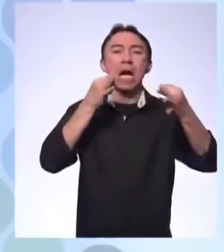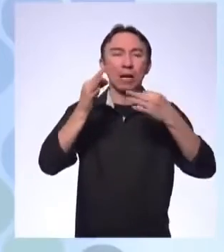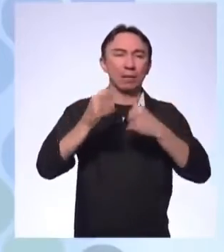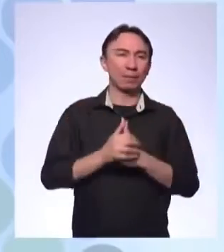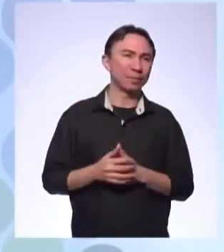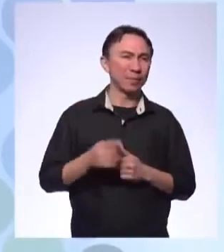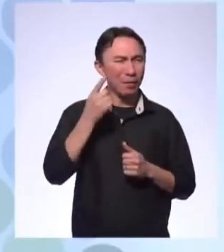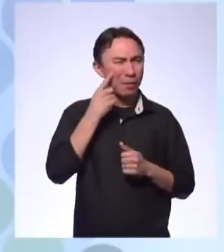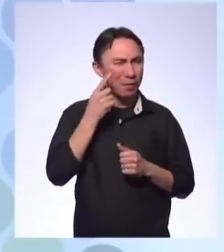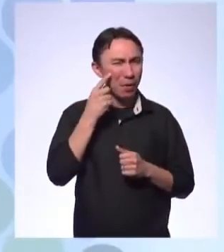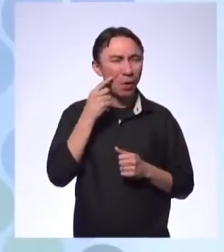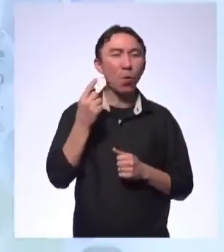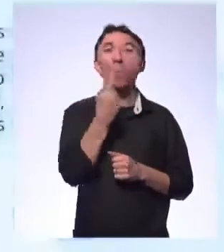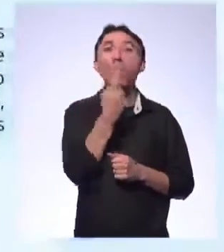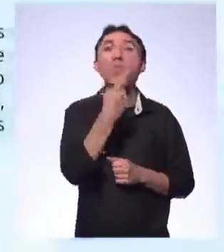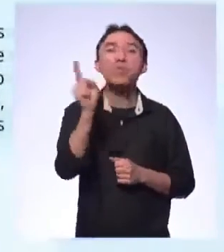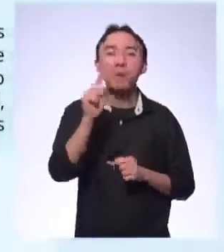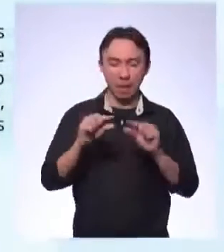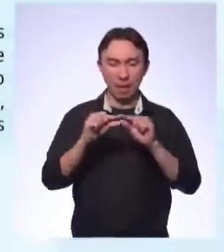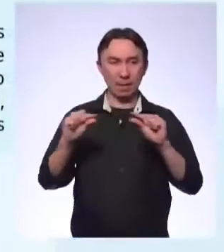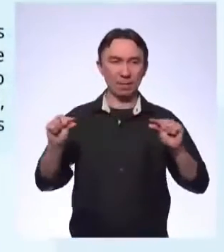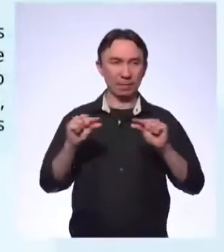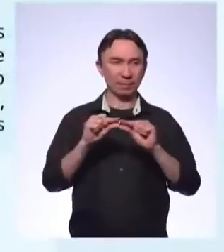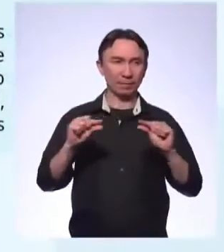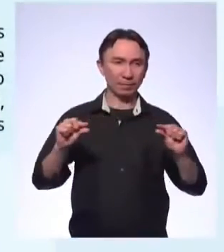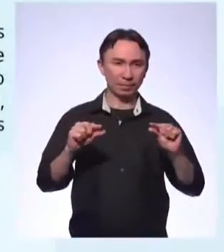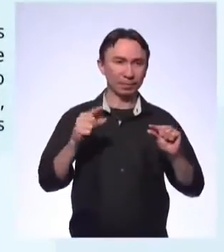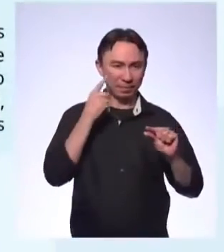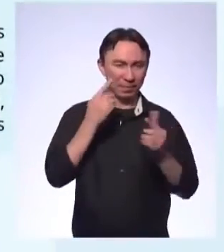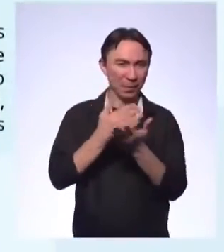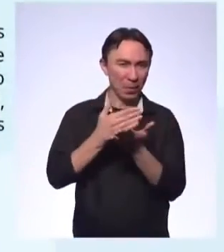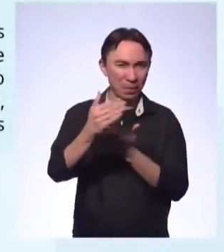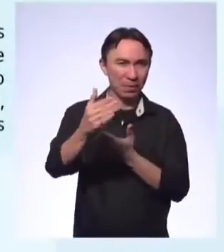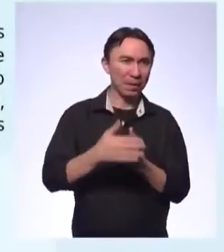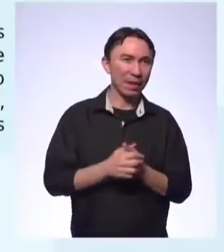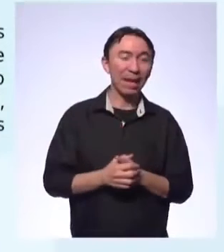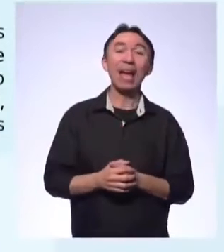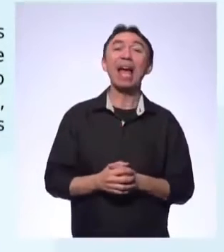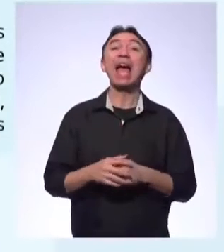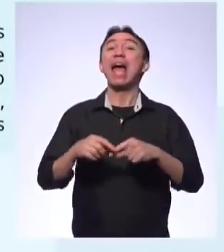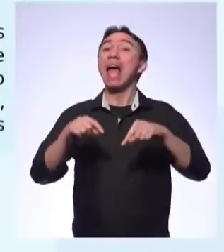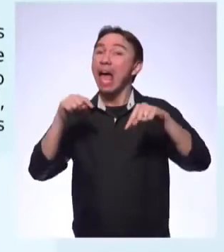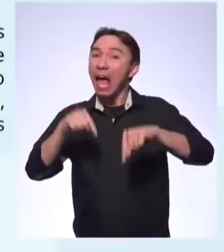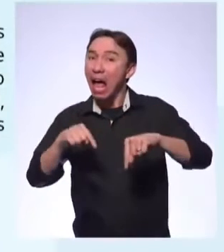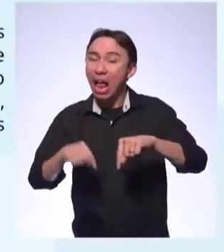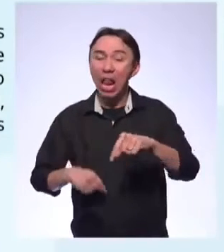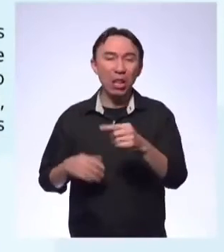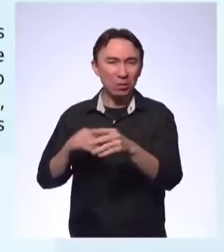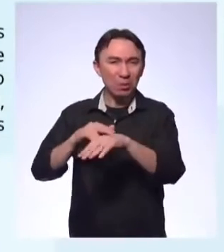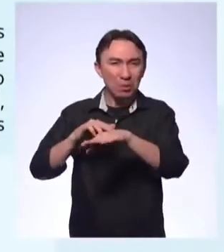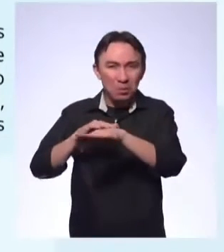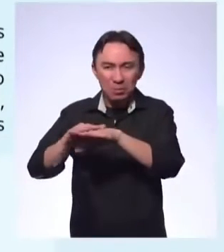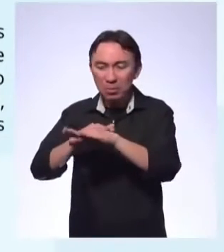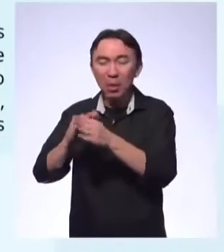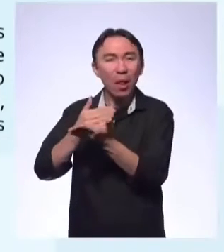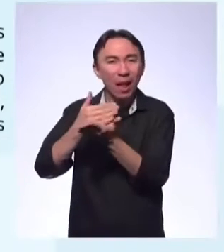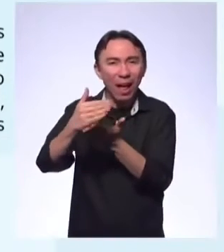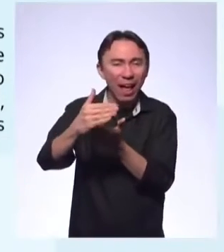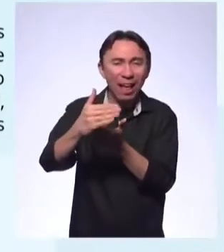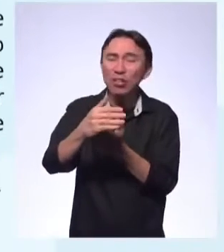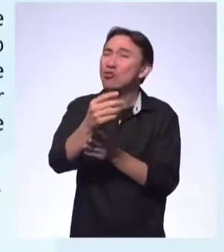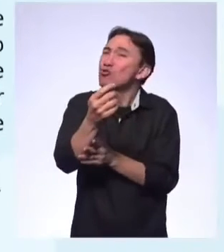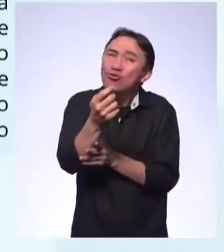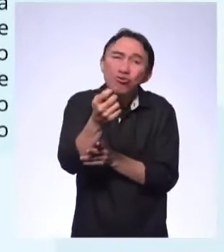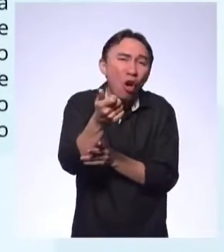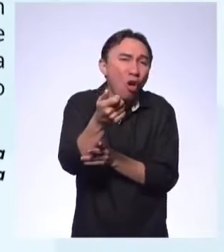na última linha, lá na introdução dela. Ela disse, essa discussão ainda está na superfície. Lembra que eu